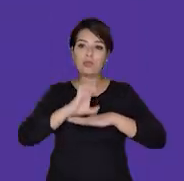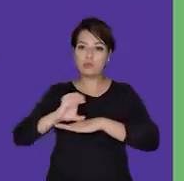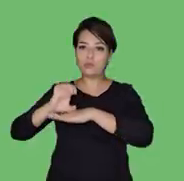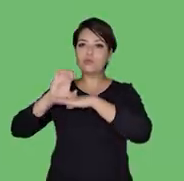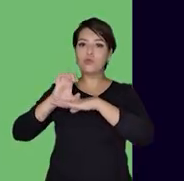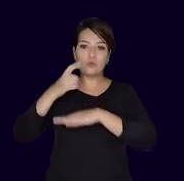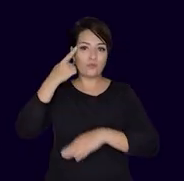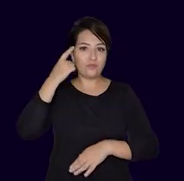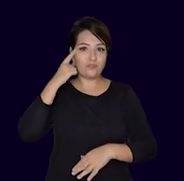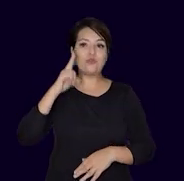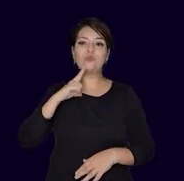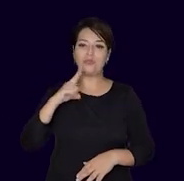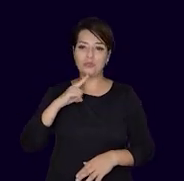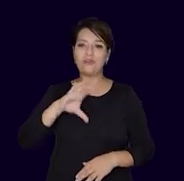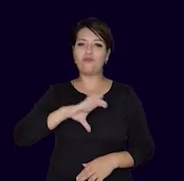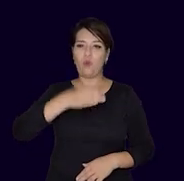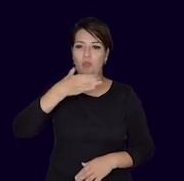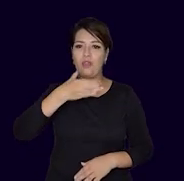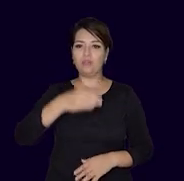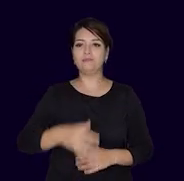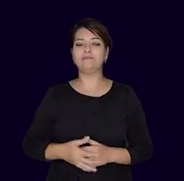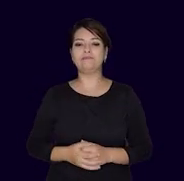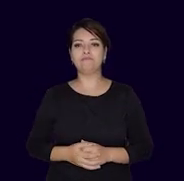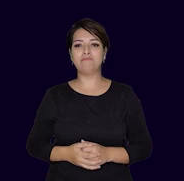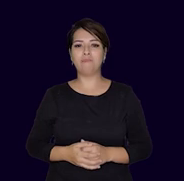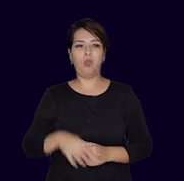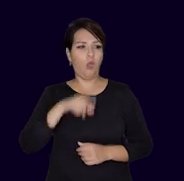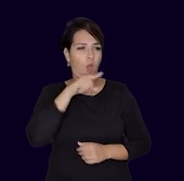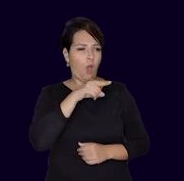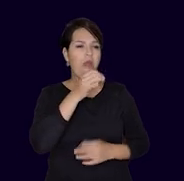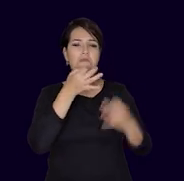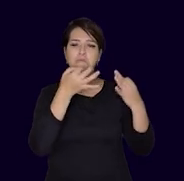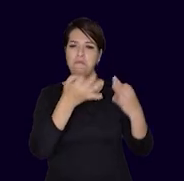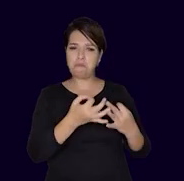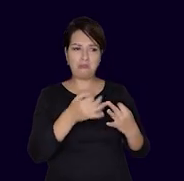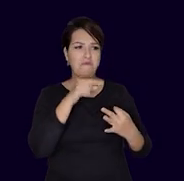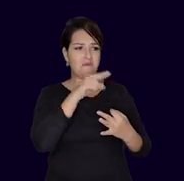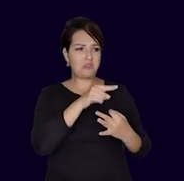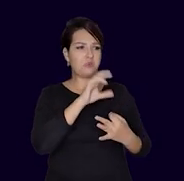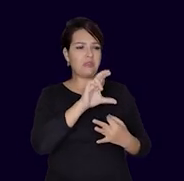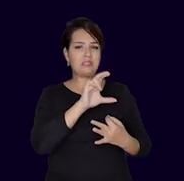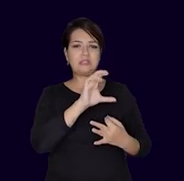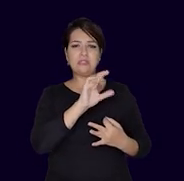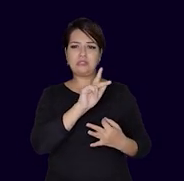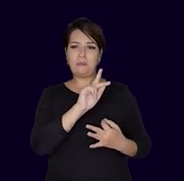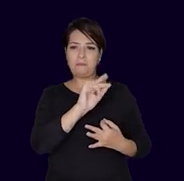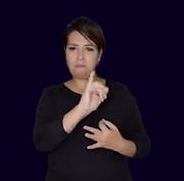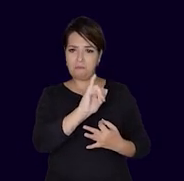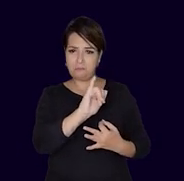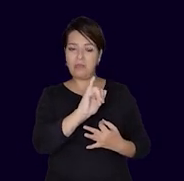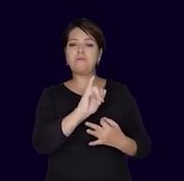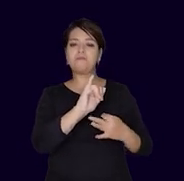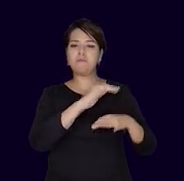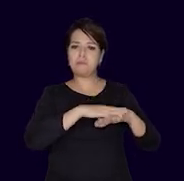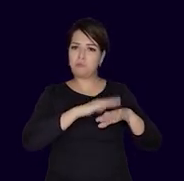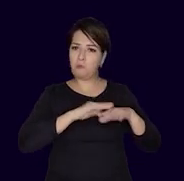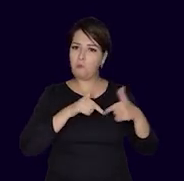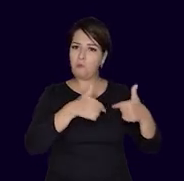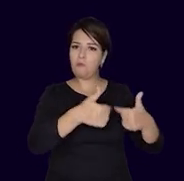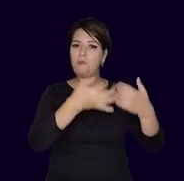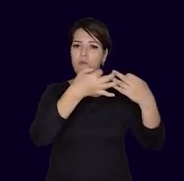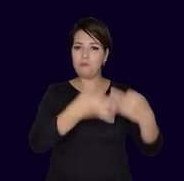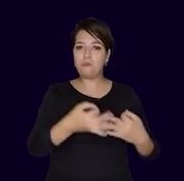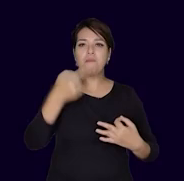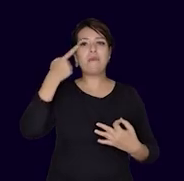essa coragem. Olha, essa CPI está trabalhando corretamente. O Marcelo Freixo e todos os membros da CPI, mas